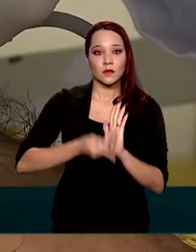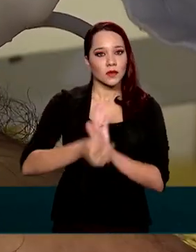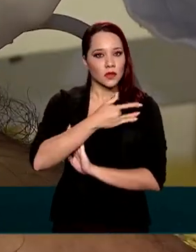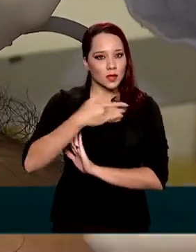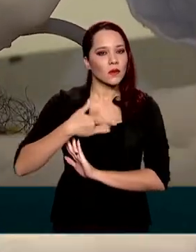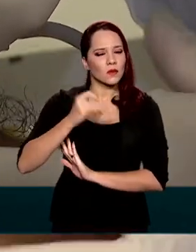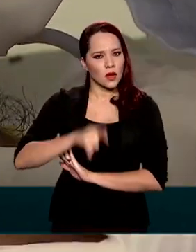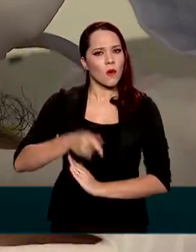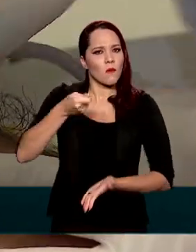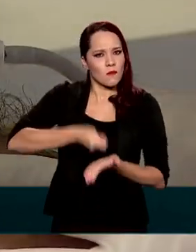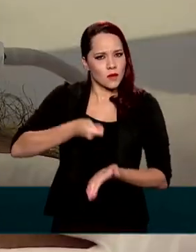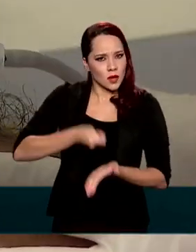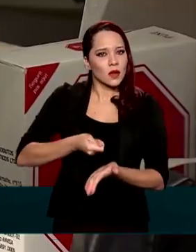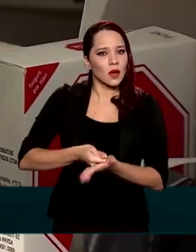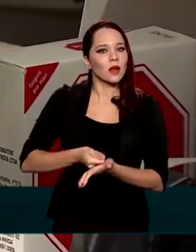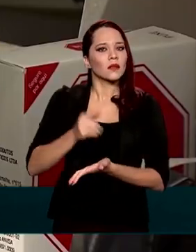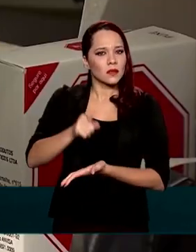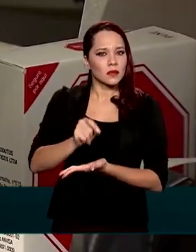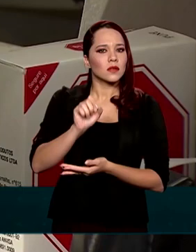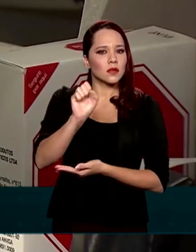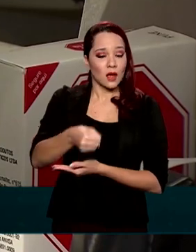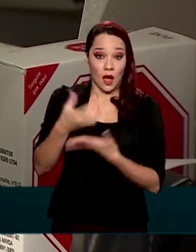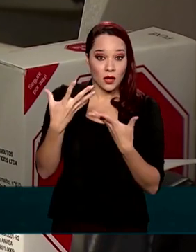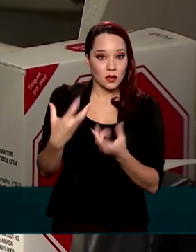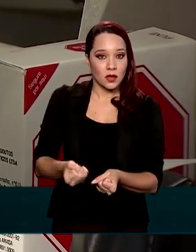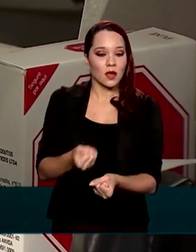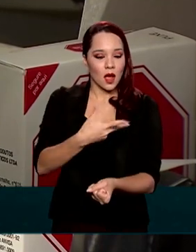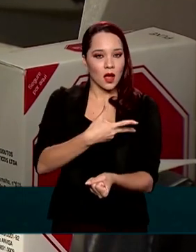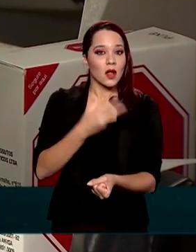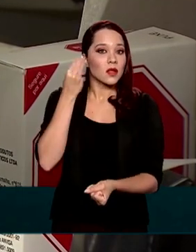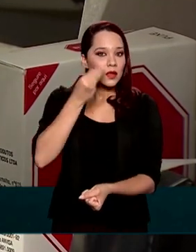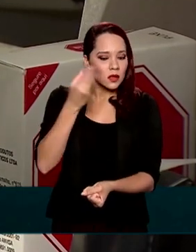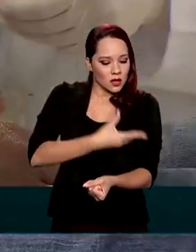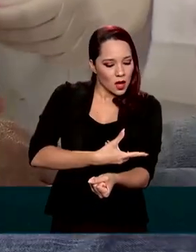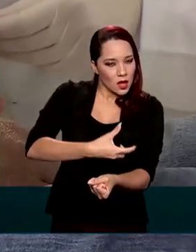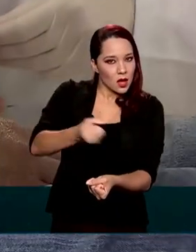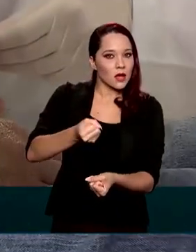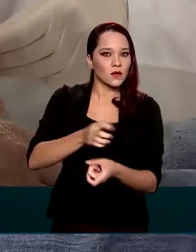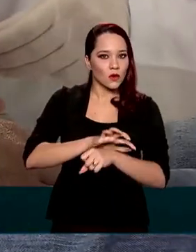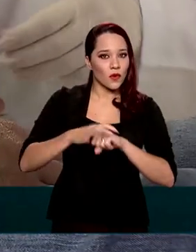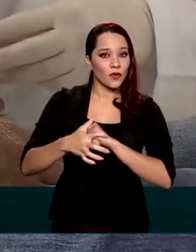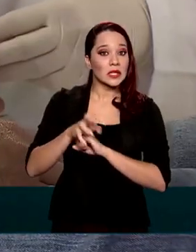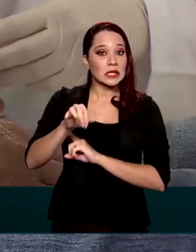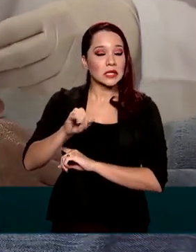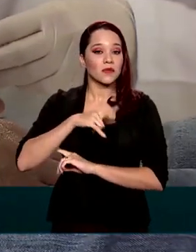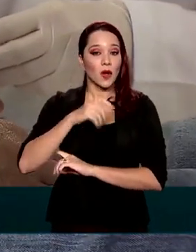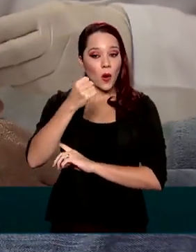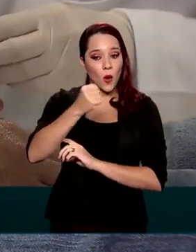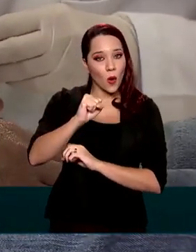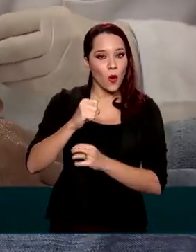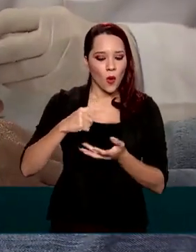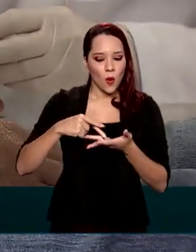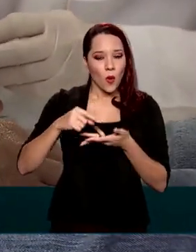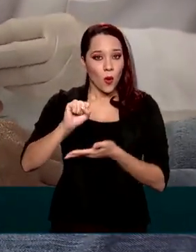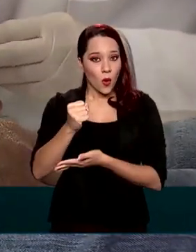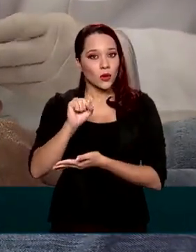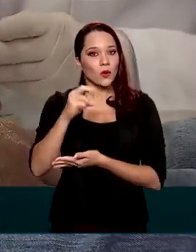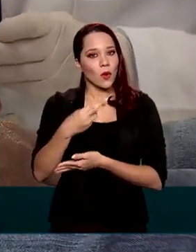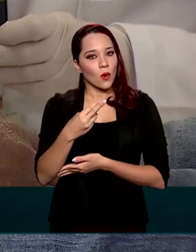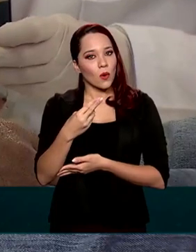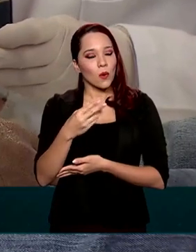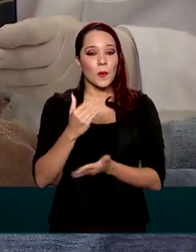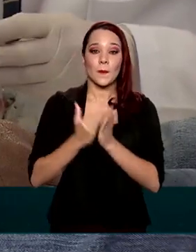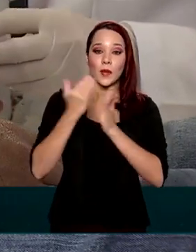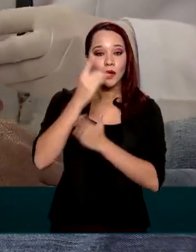obrigados a cobrir os testes sorológicos quando o paciente estiver com 8 ou mais dias de sintomas da